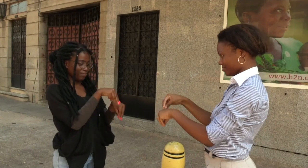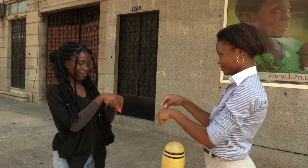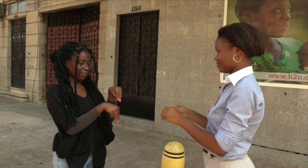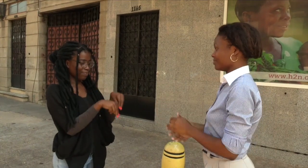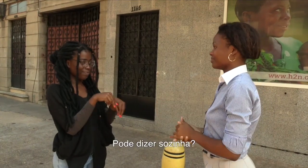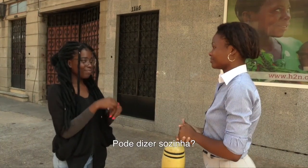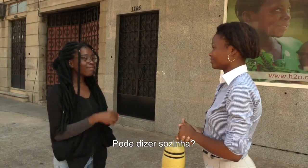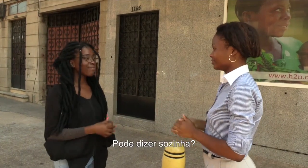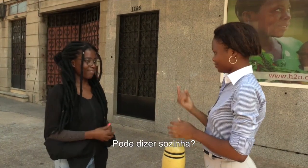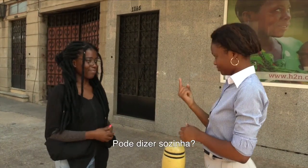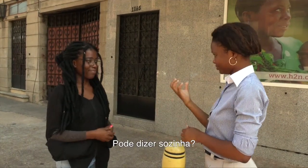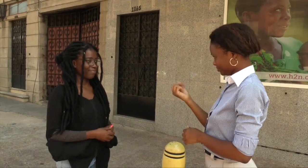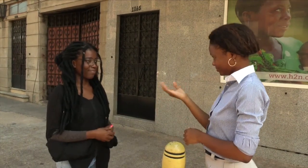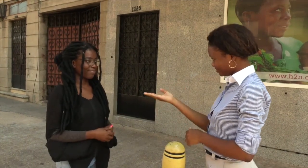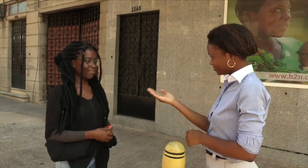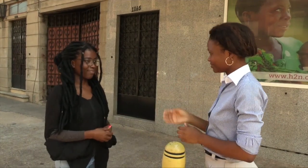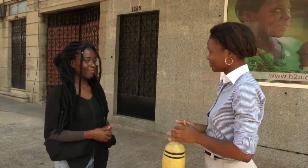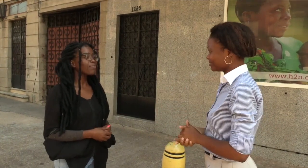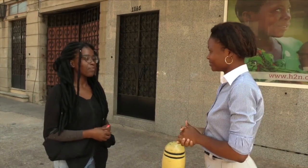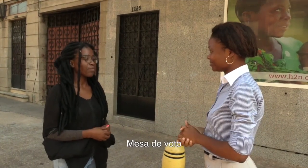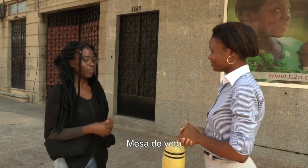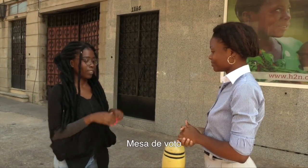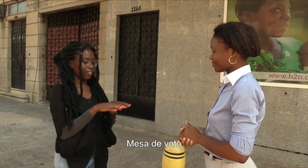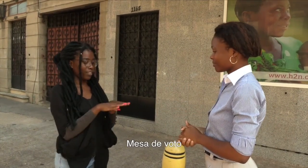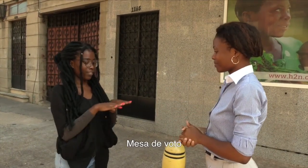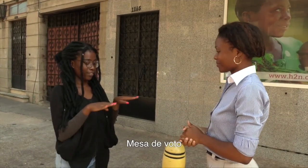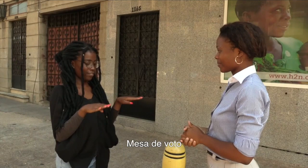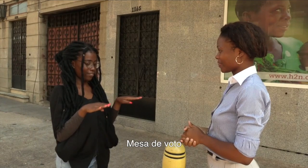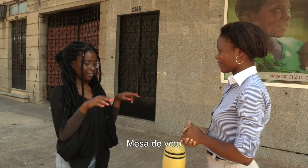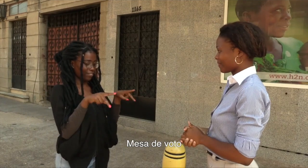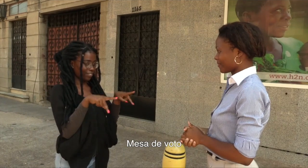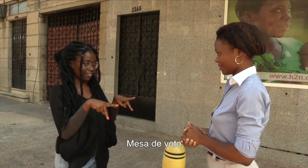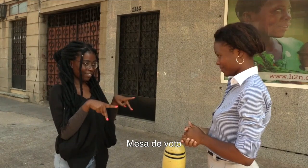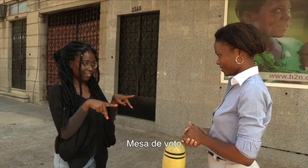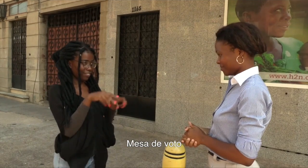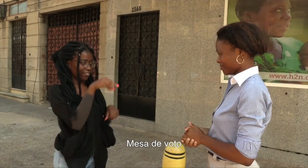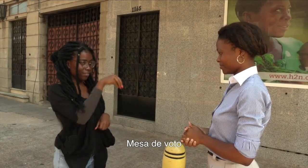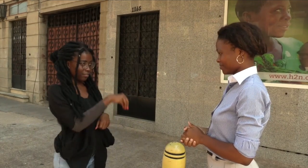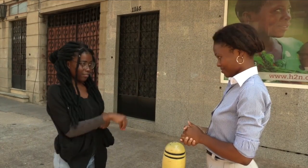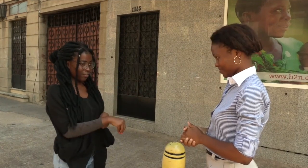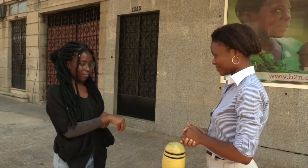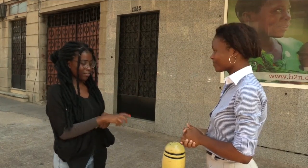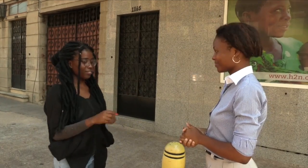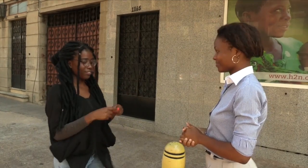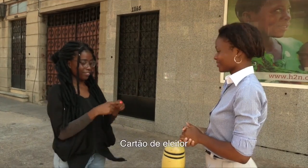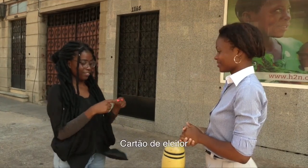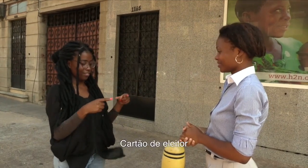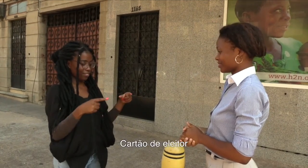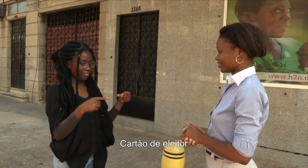pode dizer sozinha mesa de voto